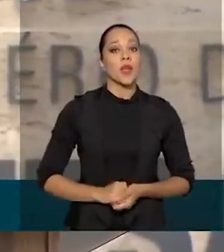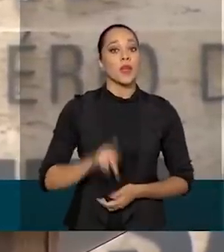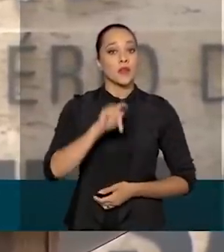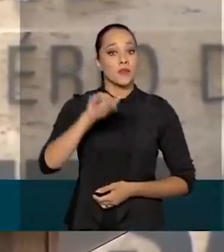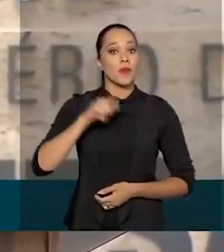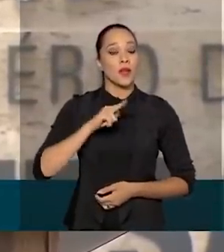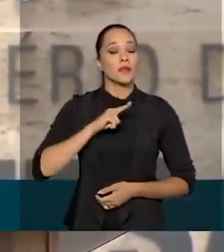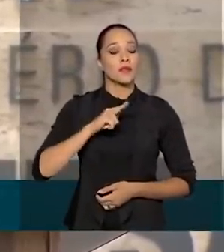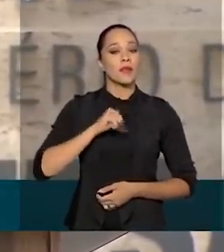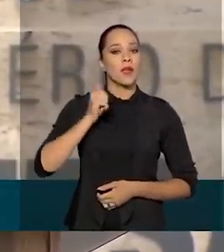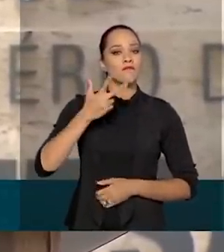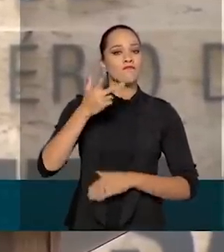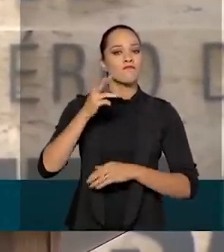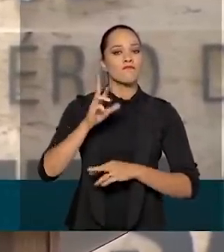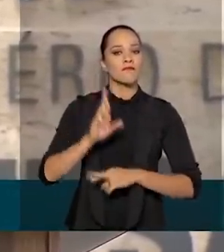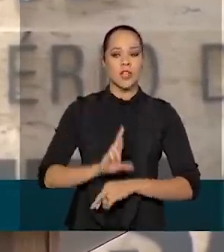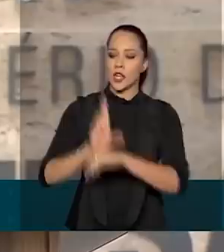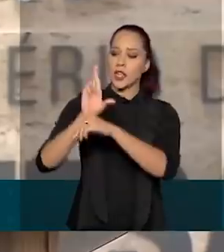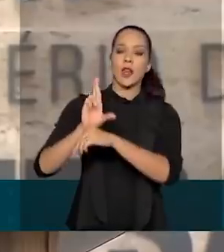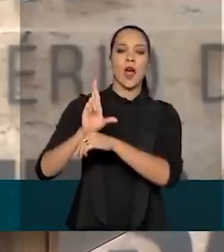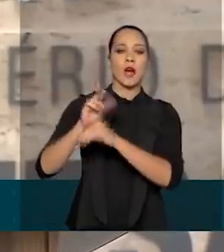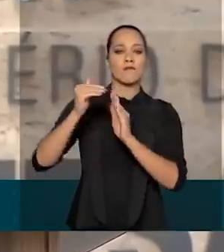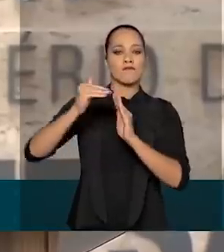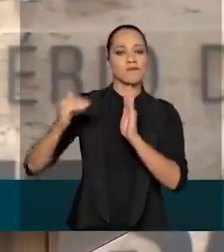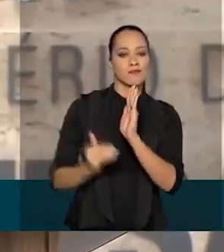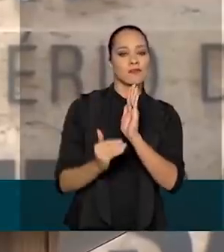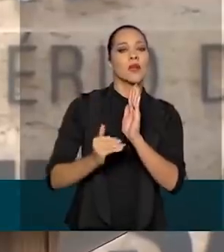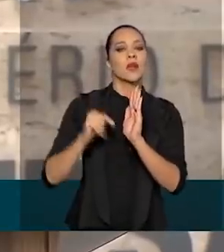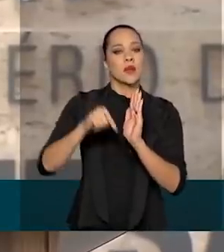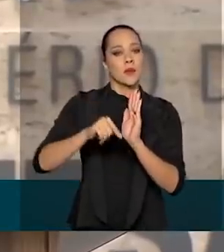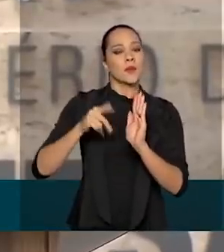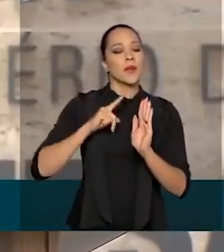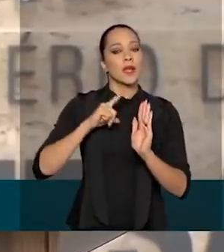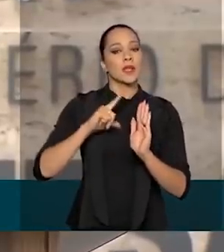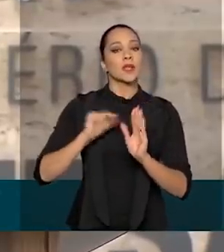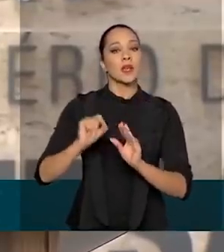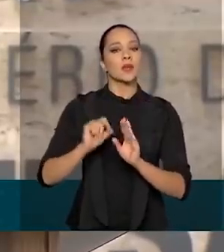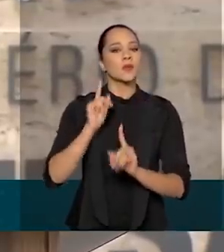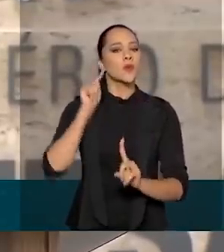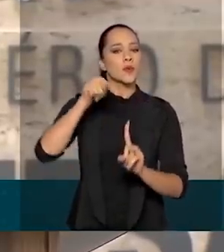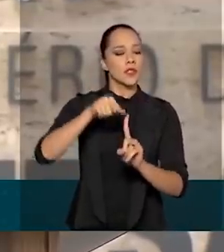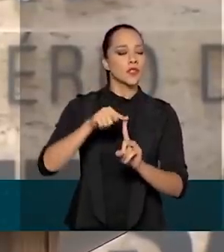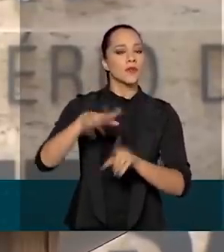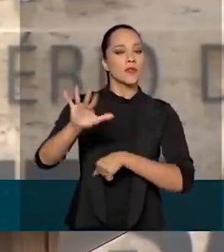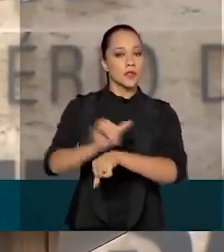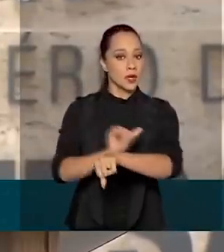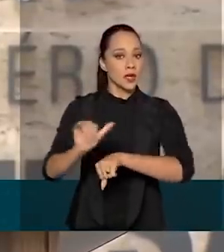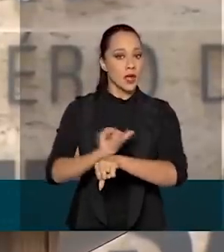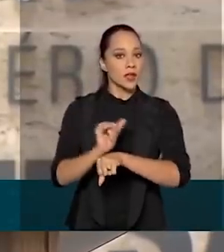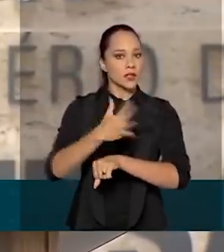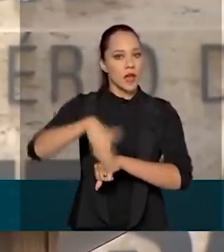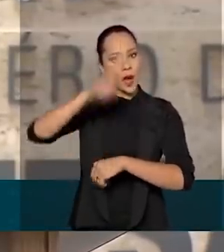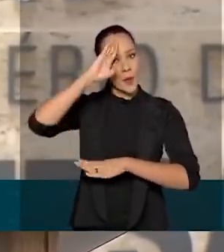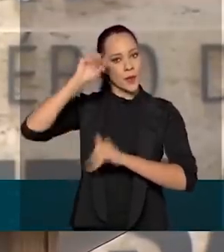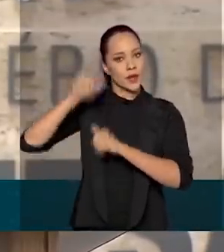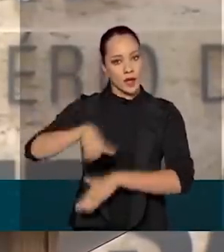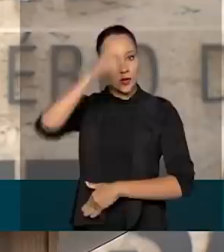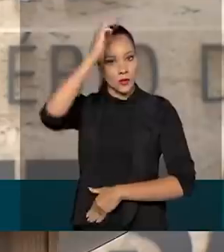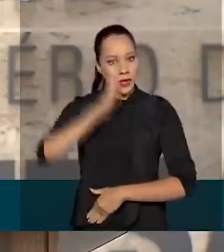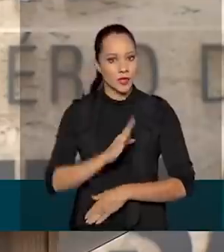a missão de liderar os seus subordinados para a concepção dos objetivos estratégicos militares do Brasil.